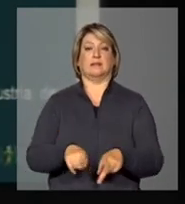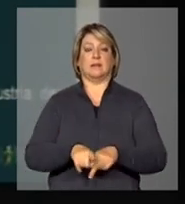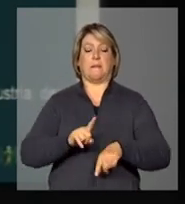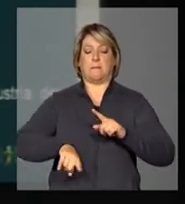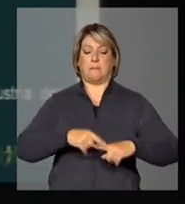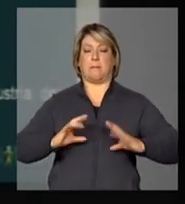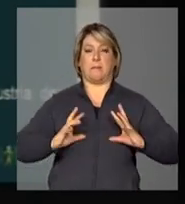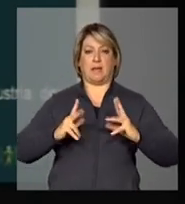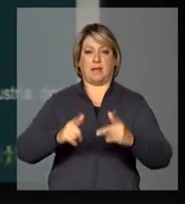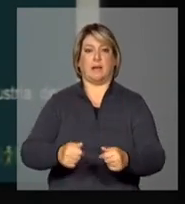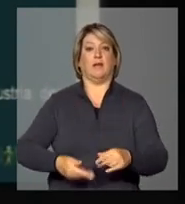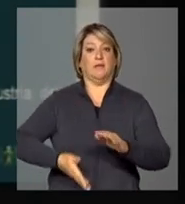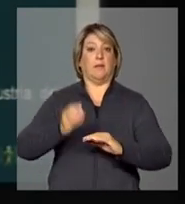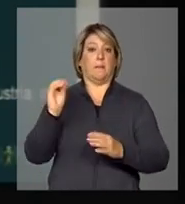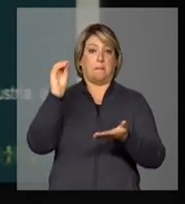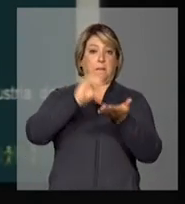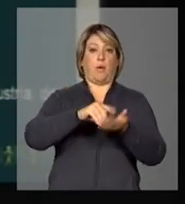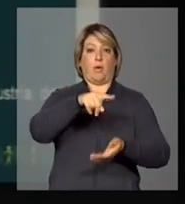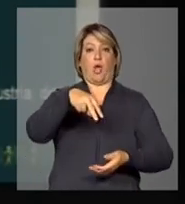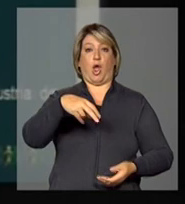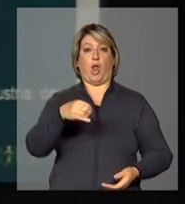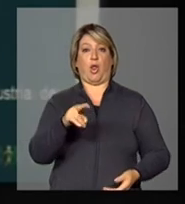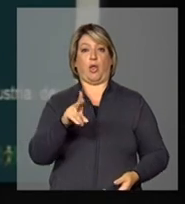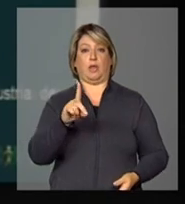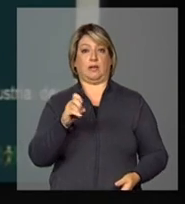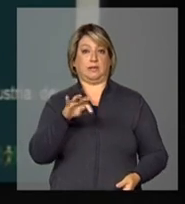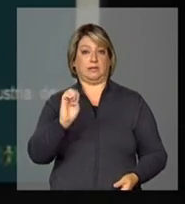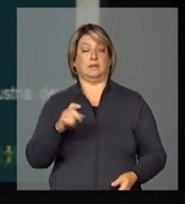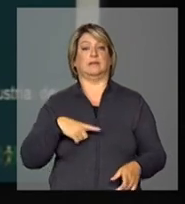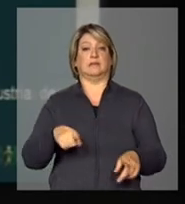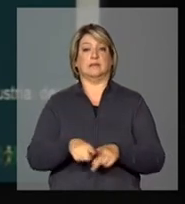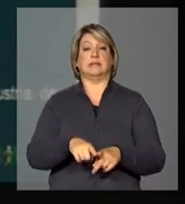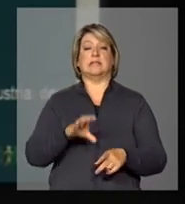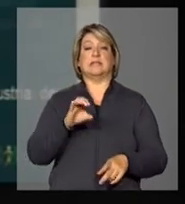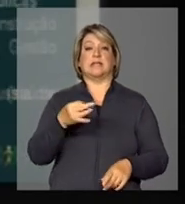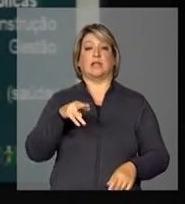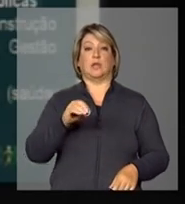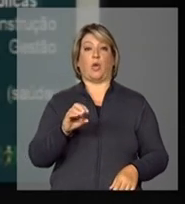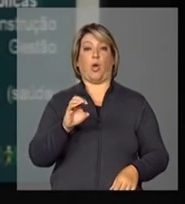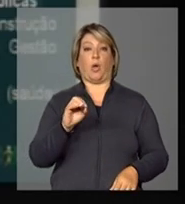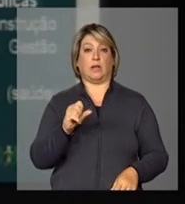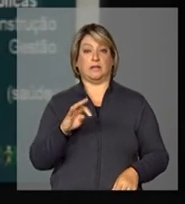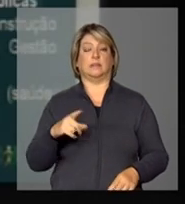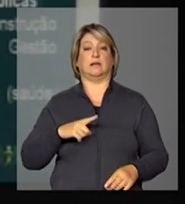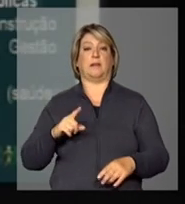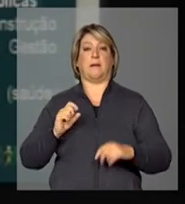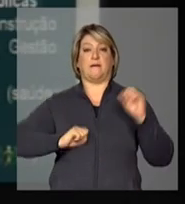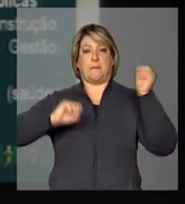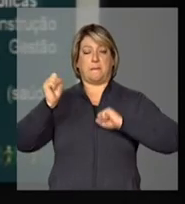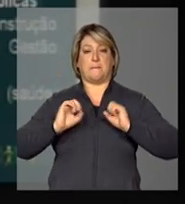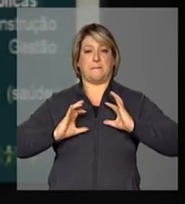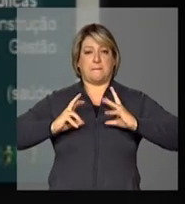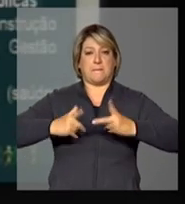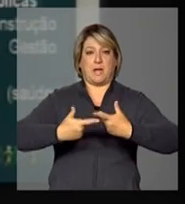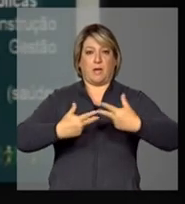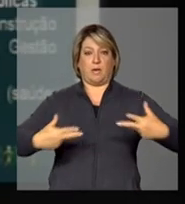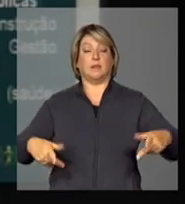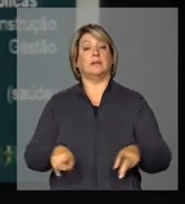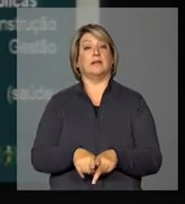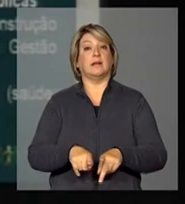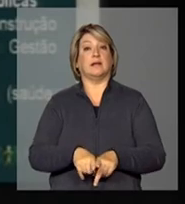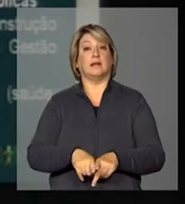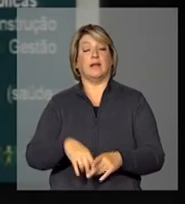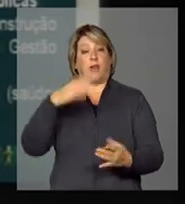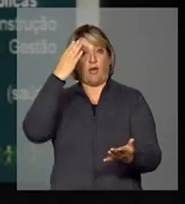equipamentos para a indústria de alimentos, que começa a subir para a região Centro-Oeste, mas, sobretudo, avançar no novo.